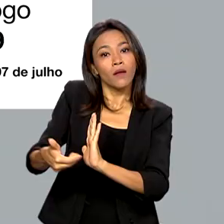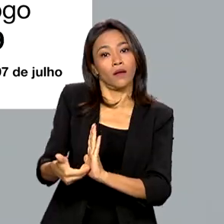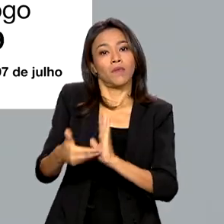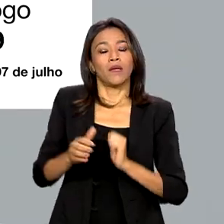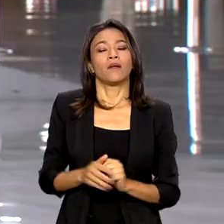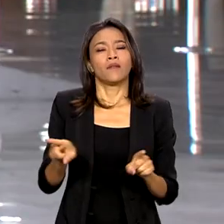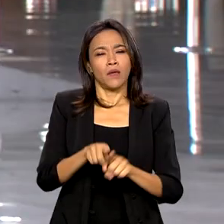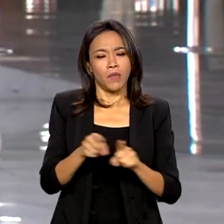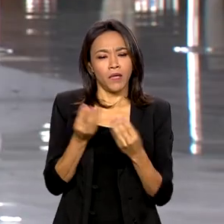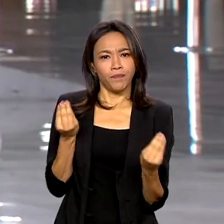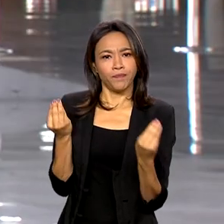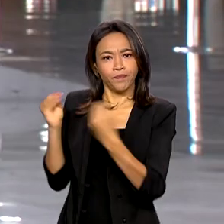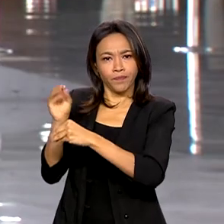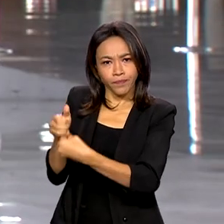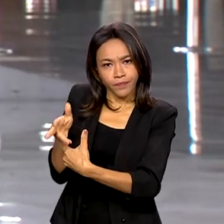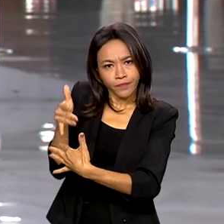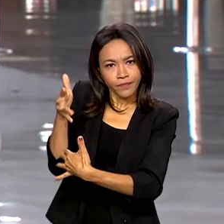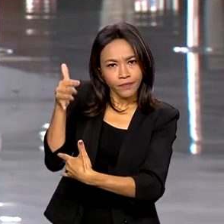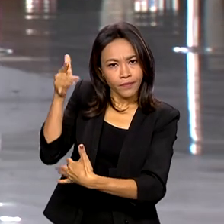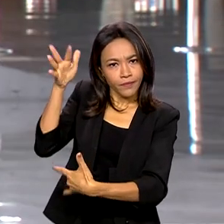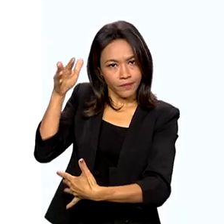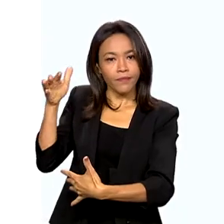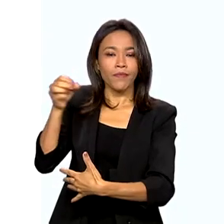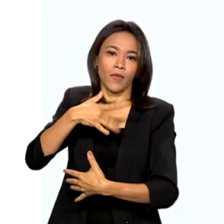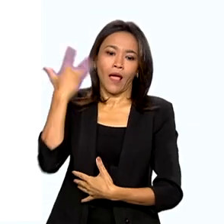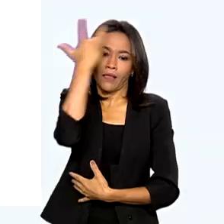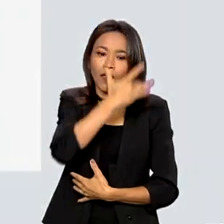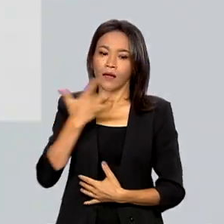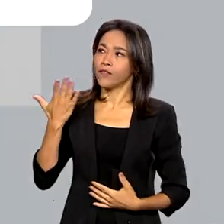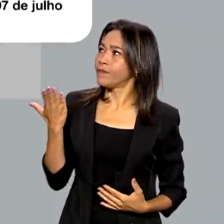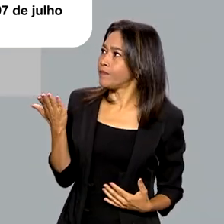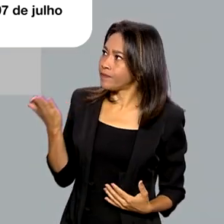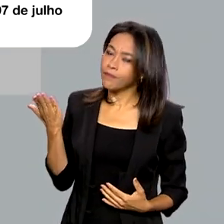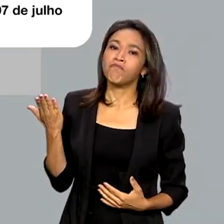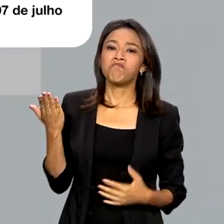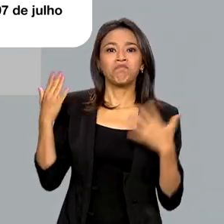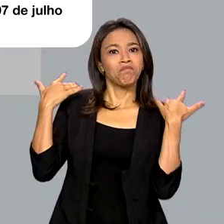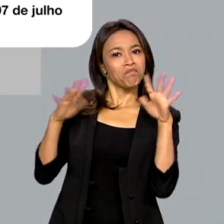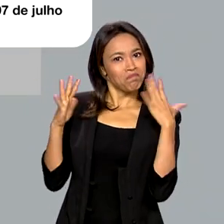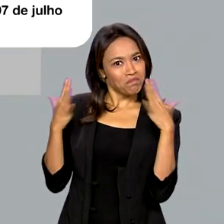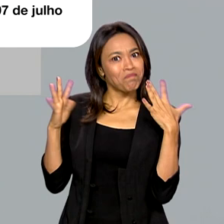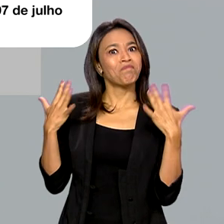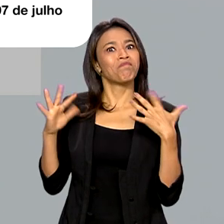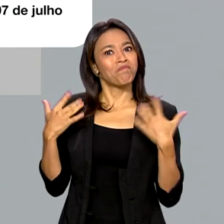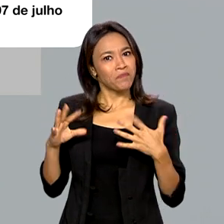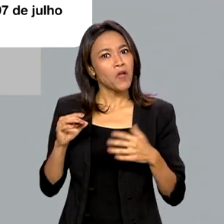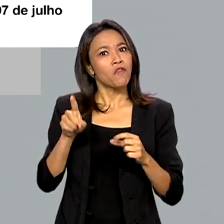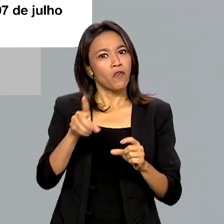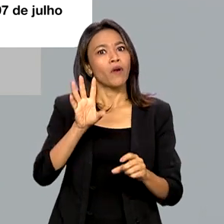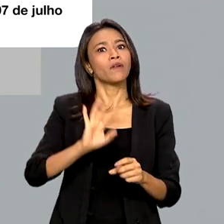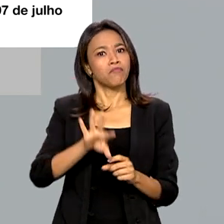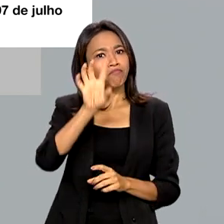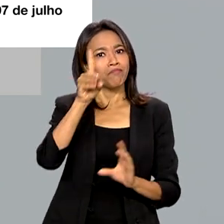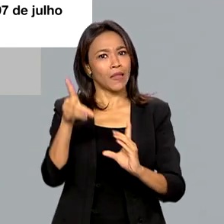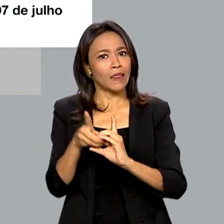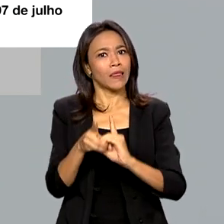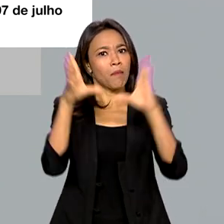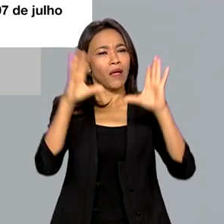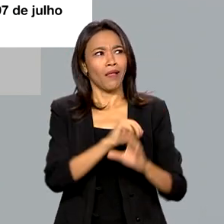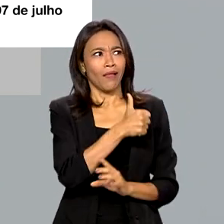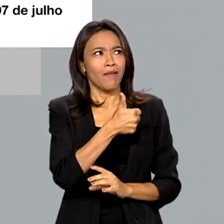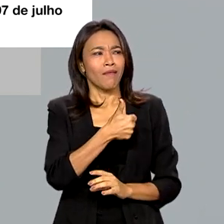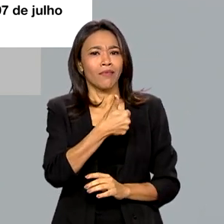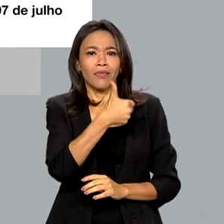nas redes sociais, o ministro da Fazenda, Fernando Haddad, comemorou a aprovação da matéria aí de forma democrática depois de décadas,